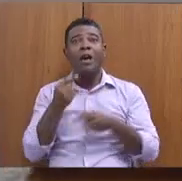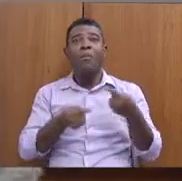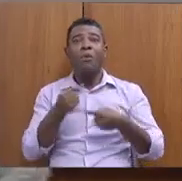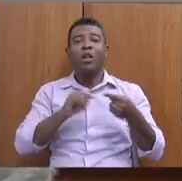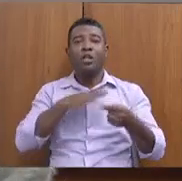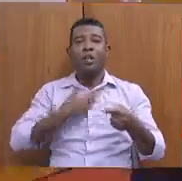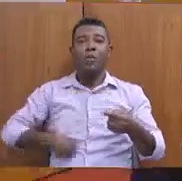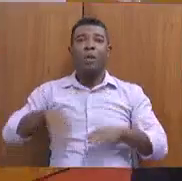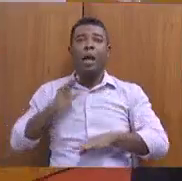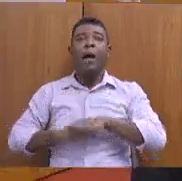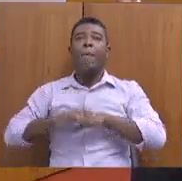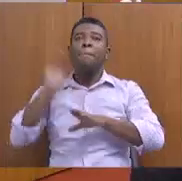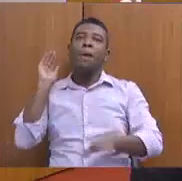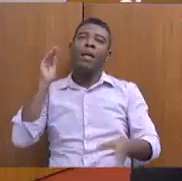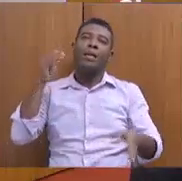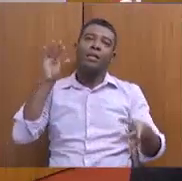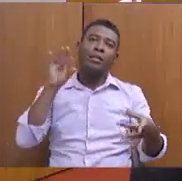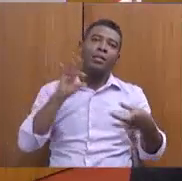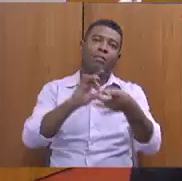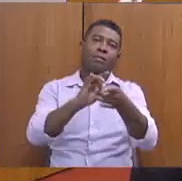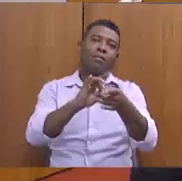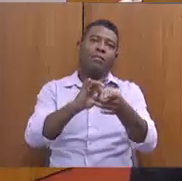disso. ótimo. Obrigada.